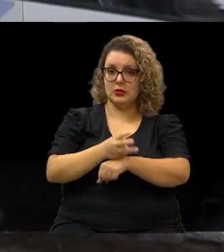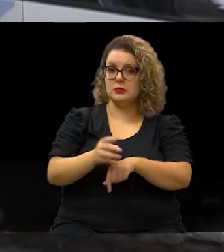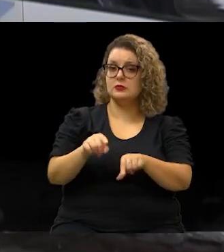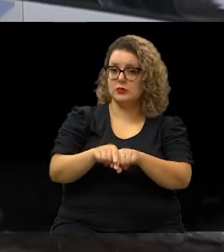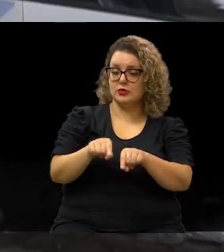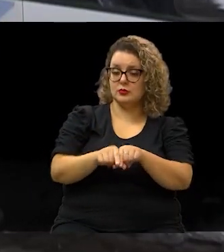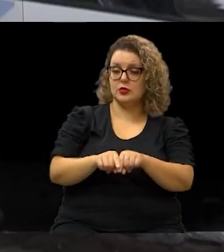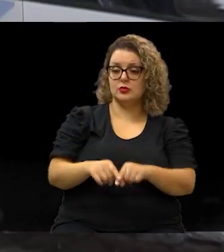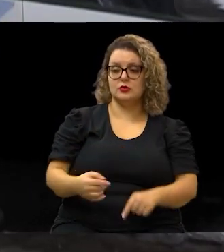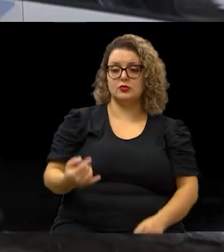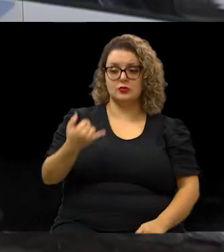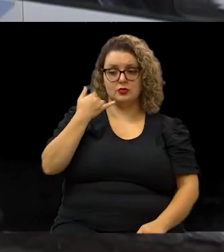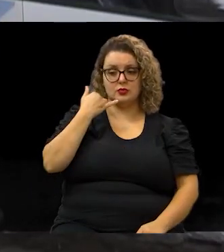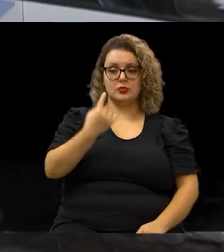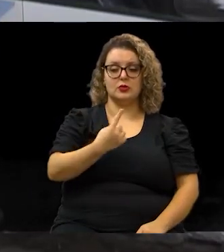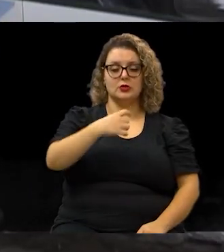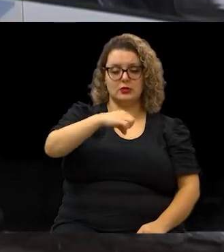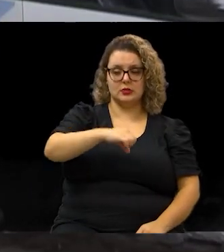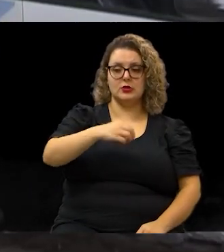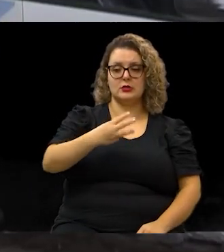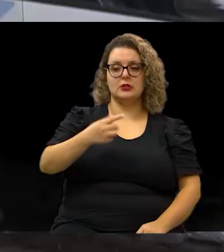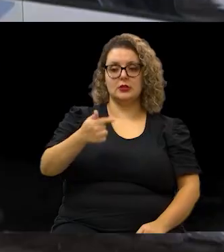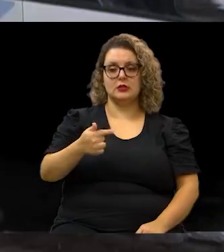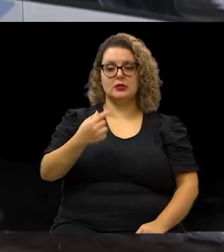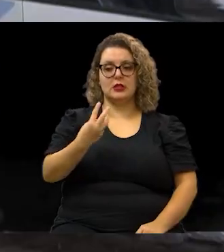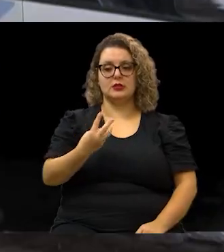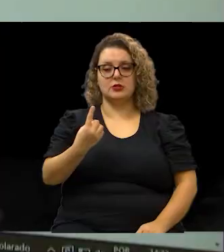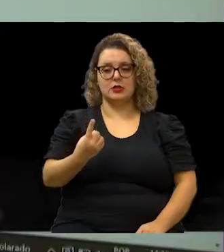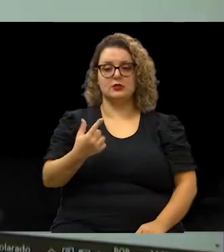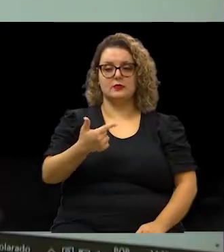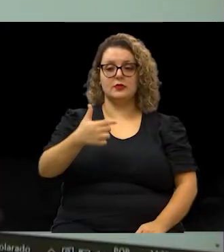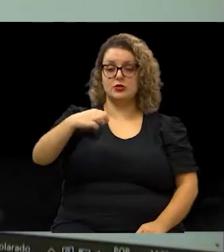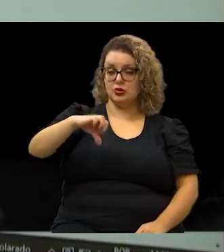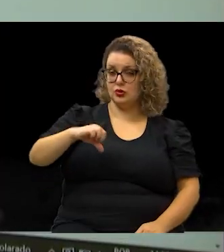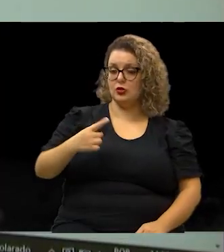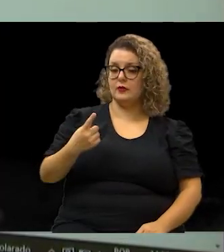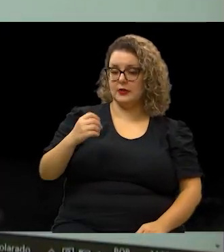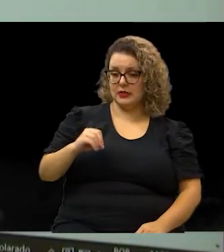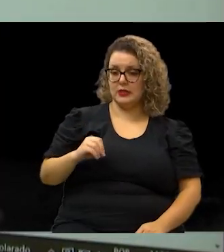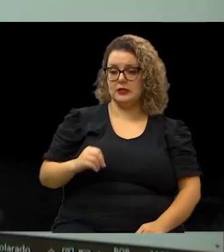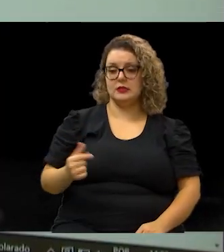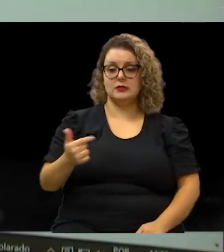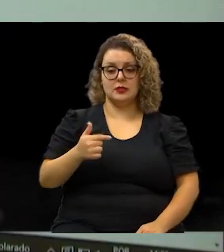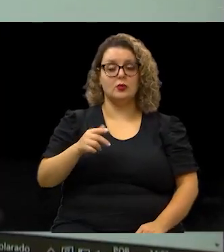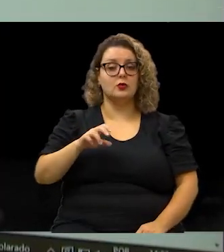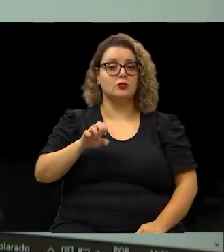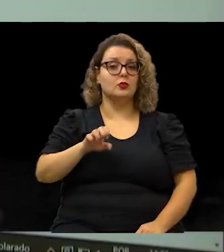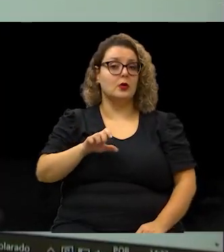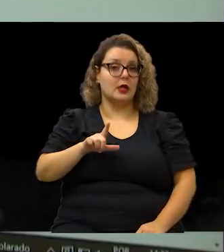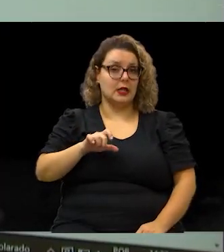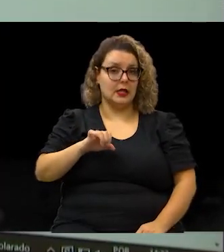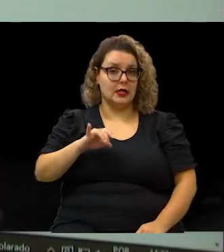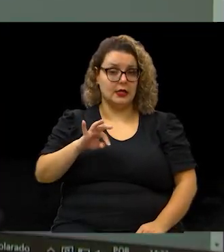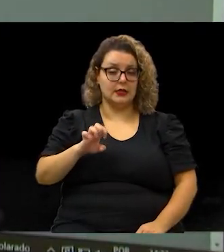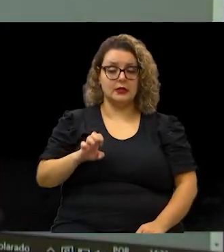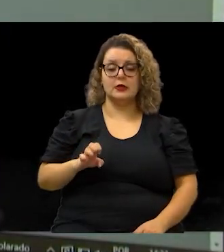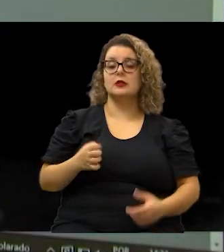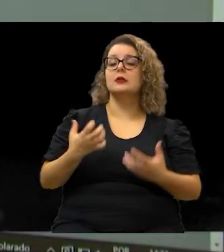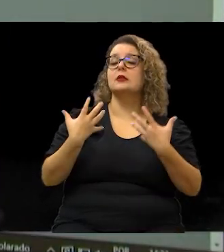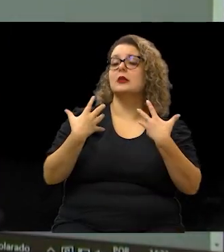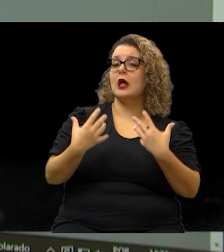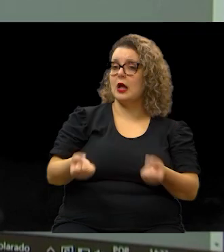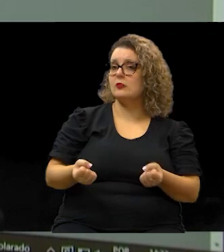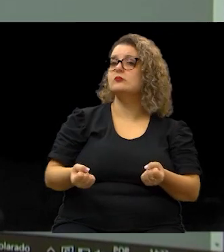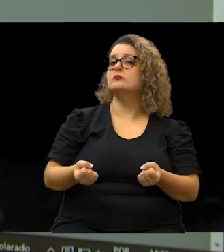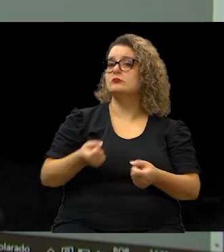através do telefone 19 3731 2910. Segundo Elaine, o público tem aderido ao sistema